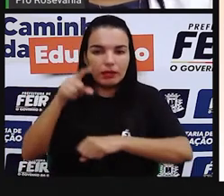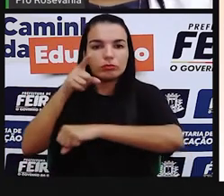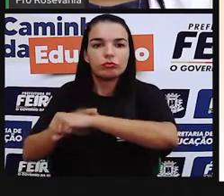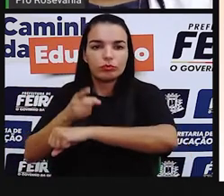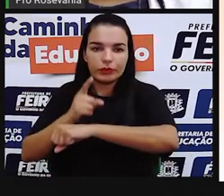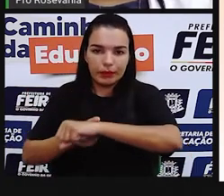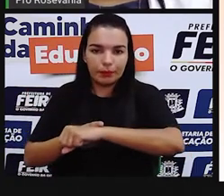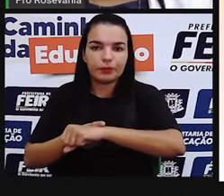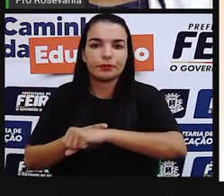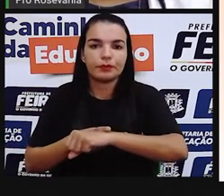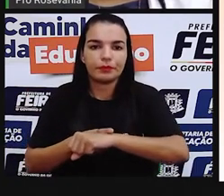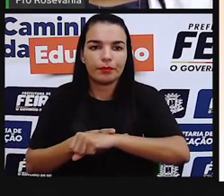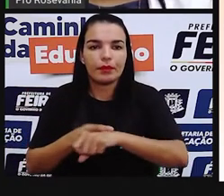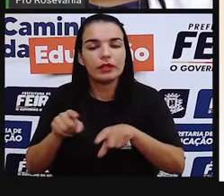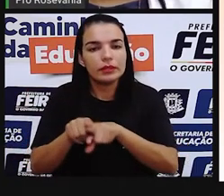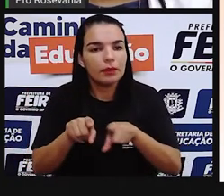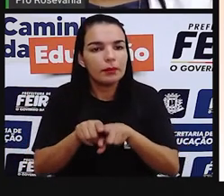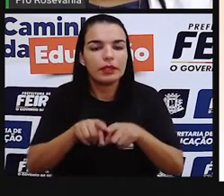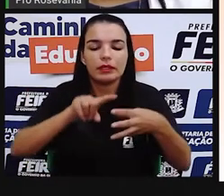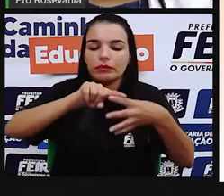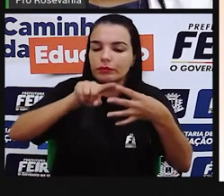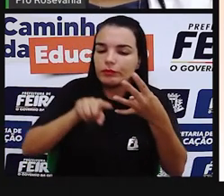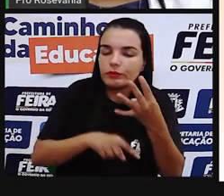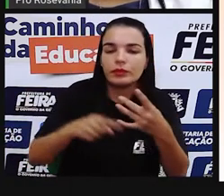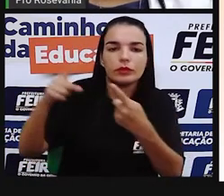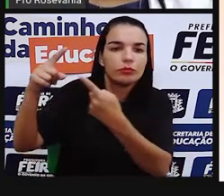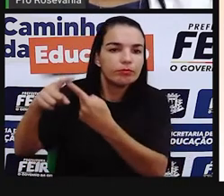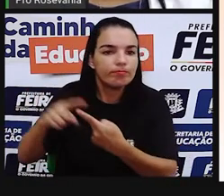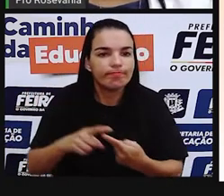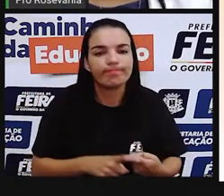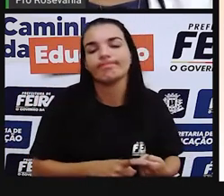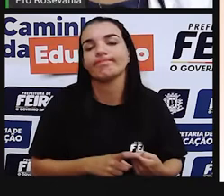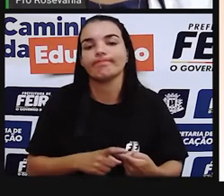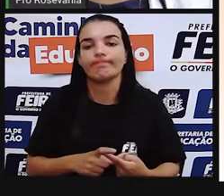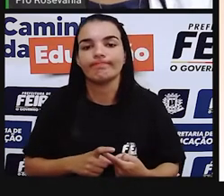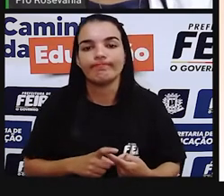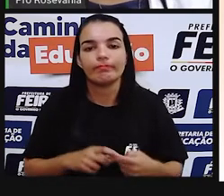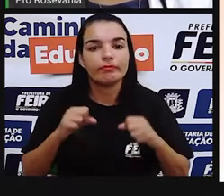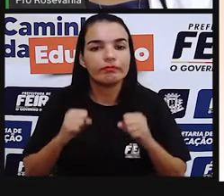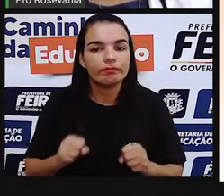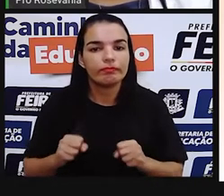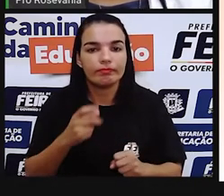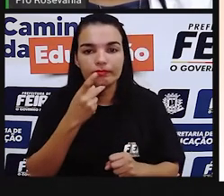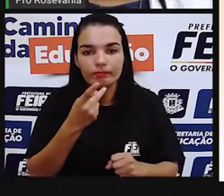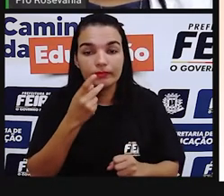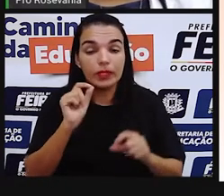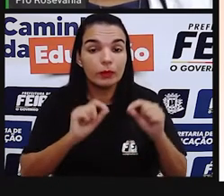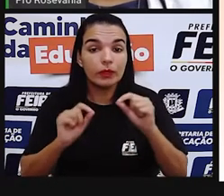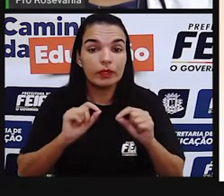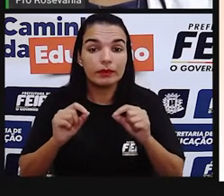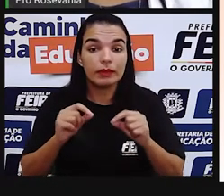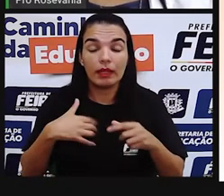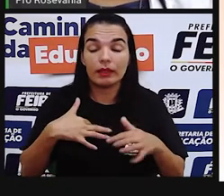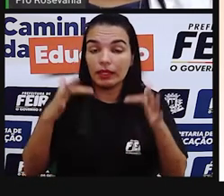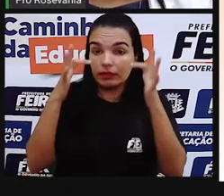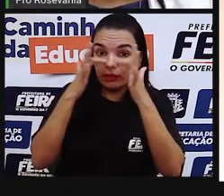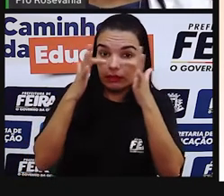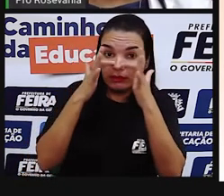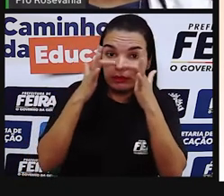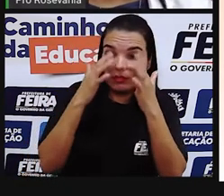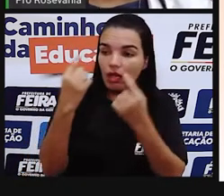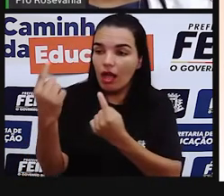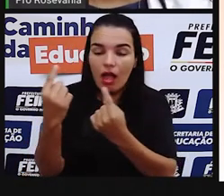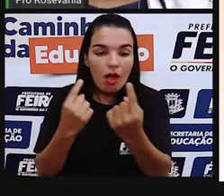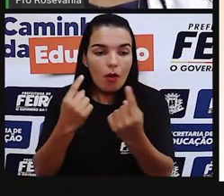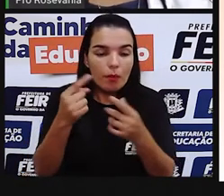Eu coloquei essa imagem, né? Que ela é bastante, assim, limitativa, falando. Eu acho uma atenção para a preocupação se alguns